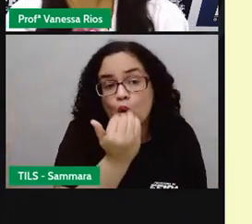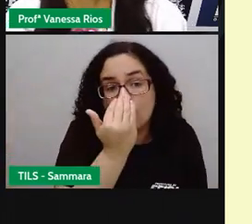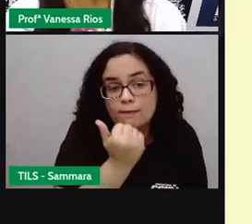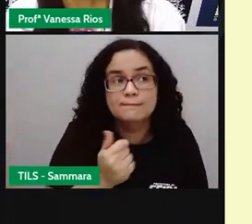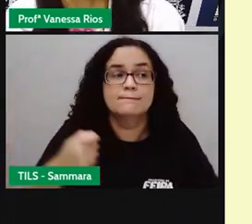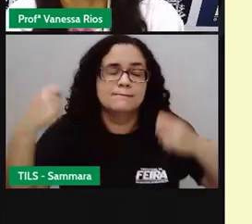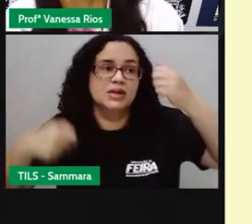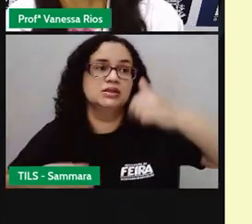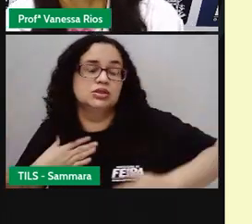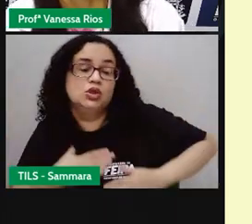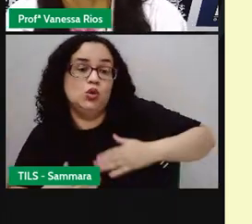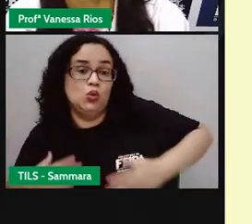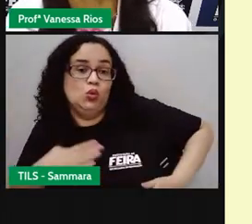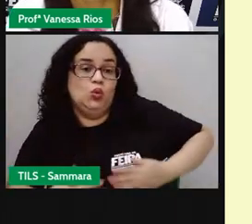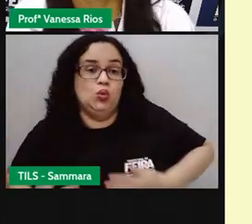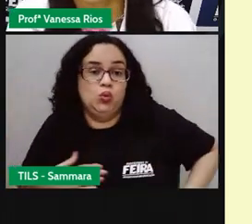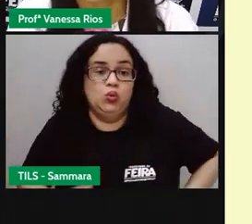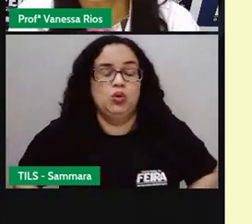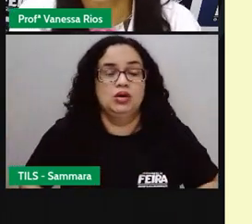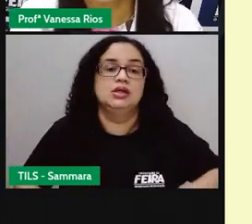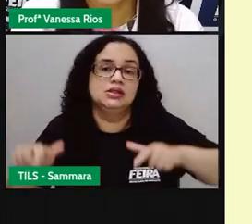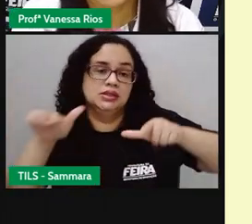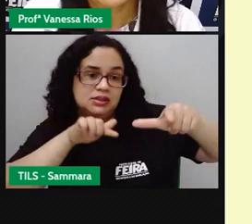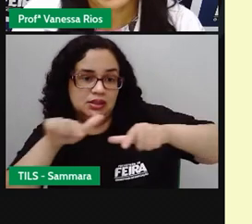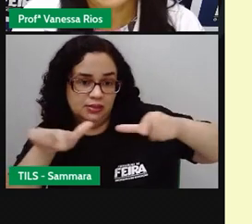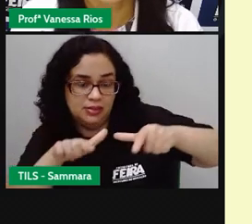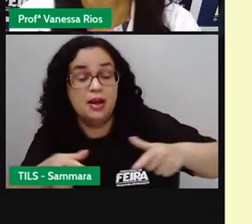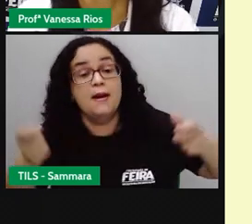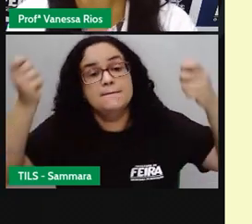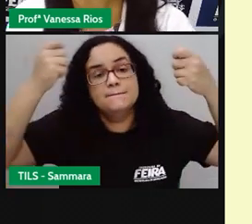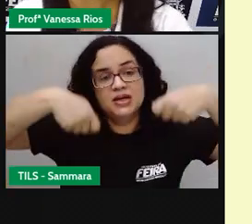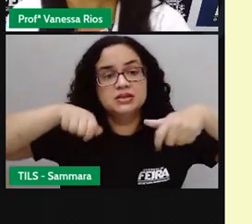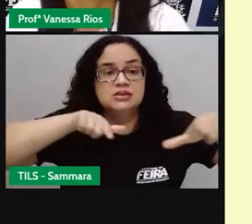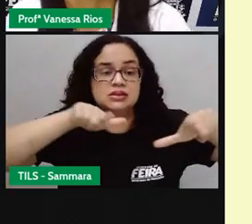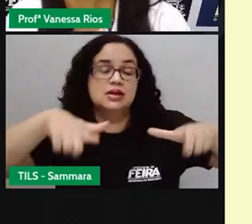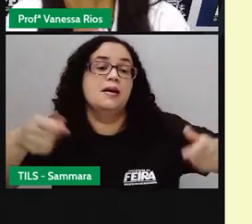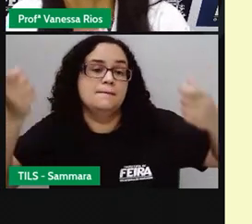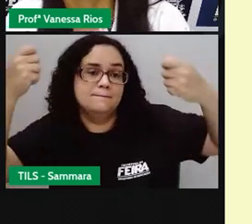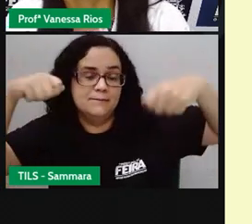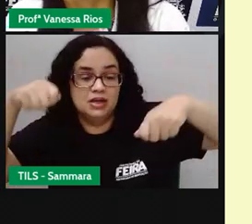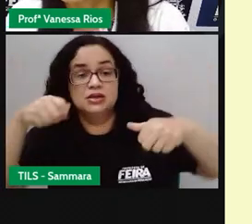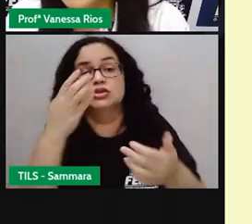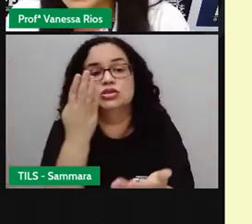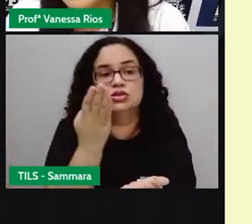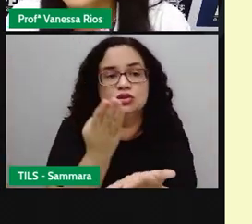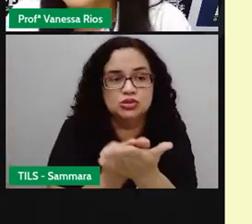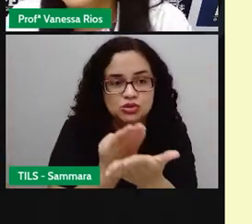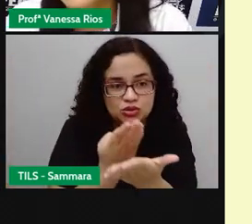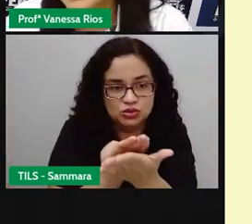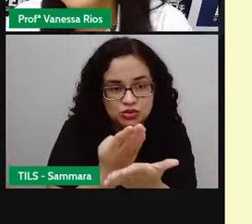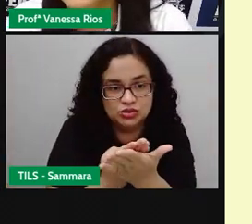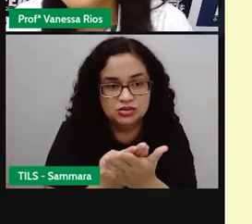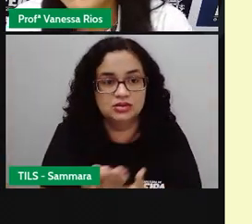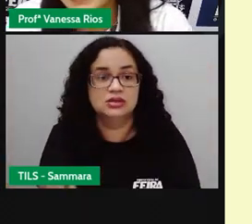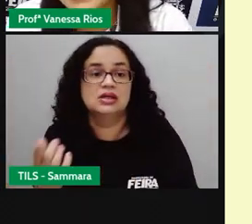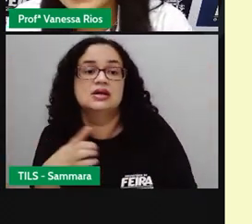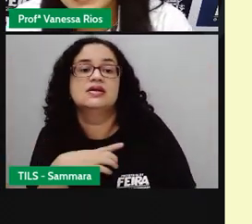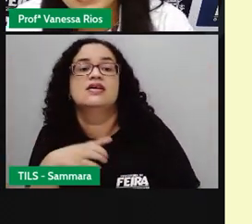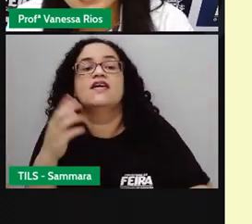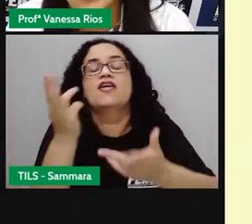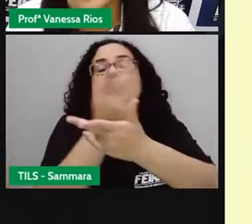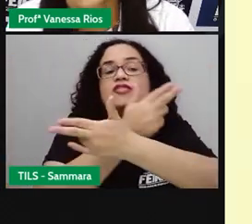precisa tomar banho, quem trabalha precisa ir trabalhar, quem estuda precisa ir estudar. Então, aí são